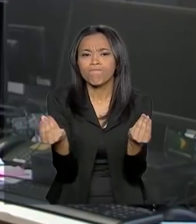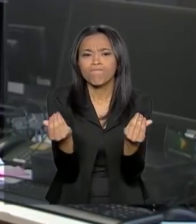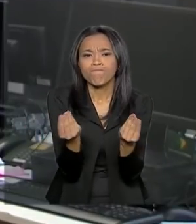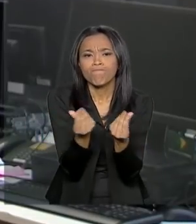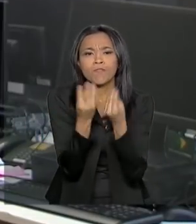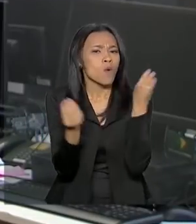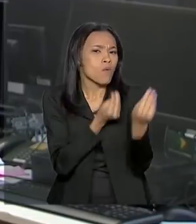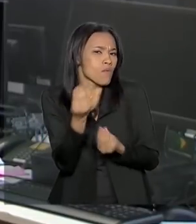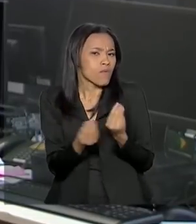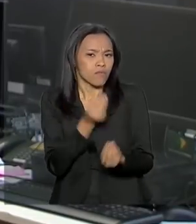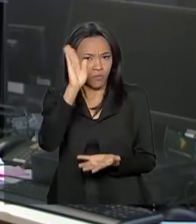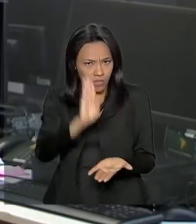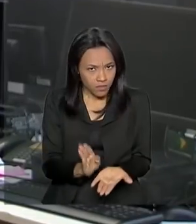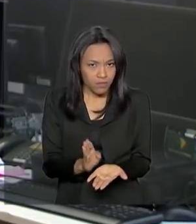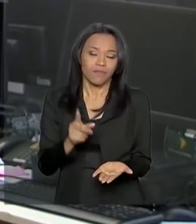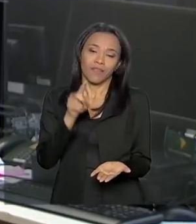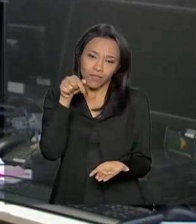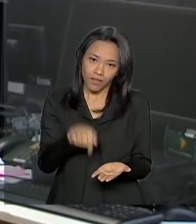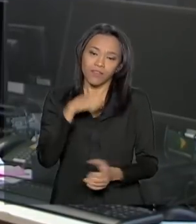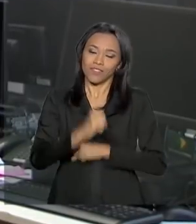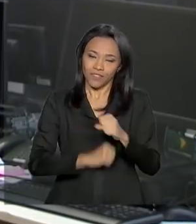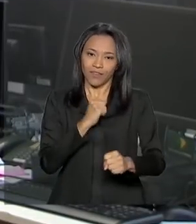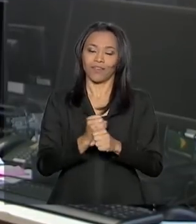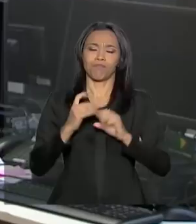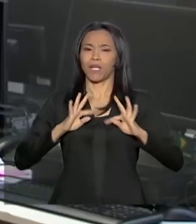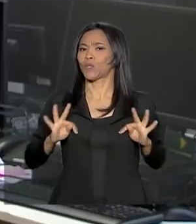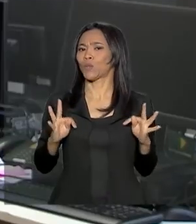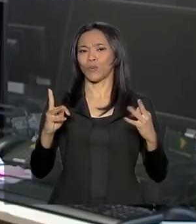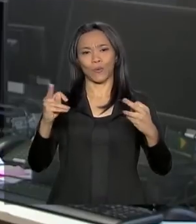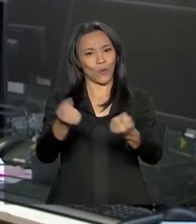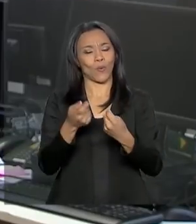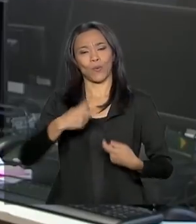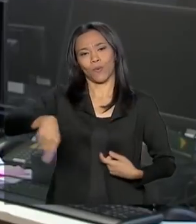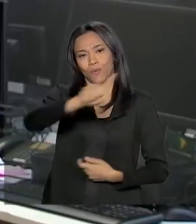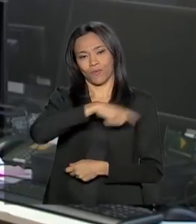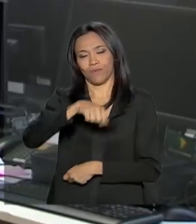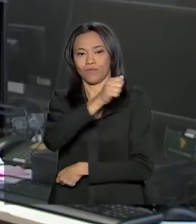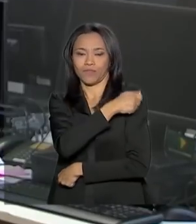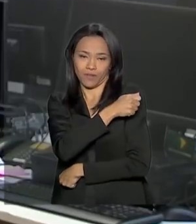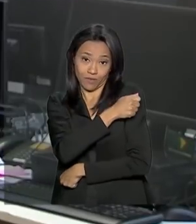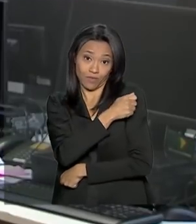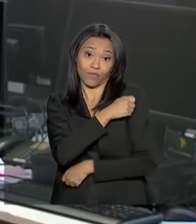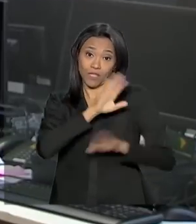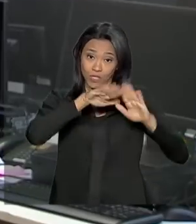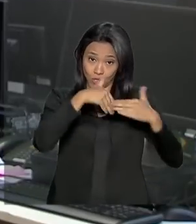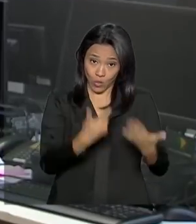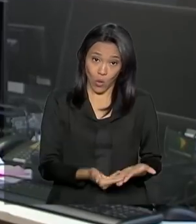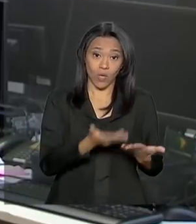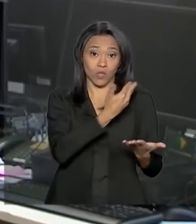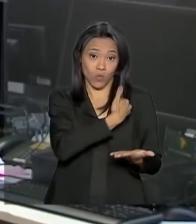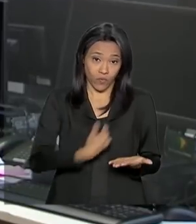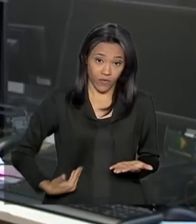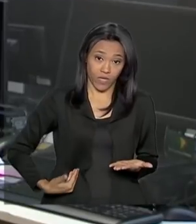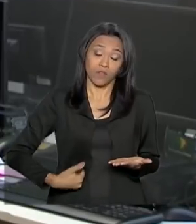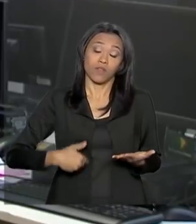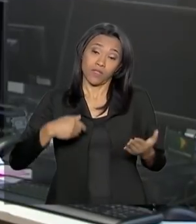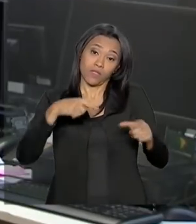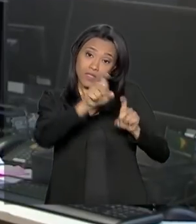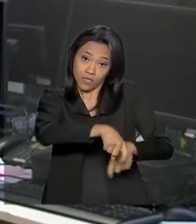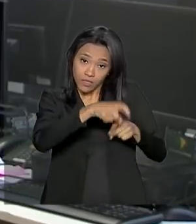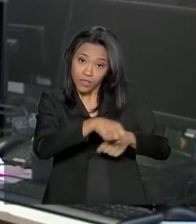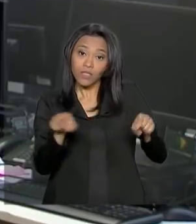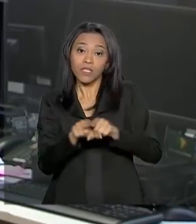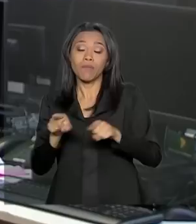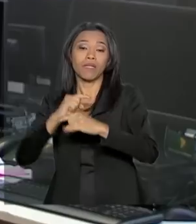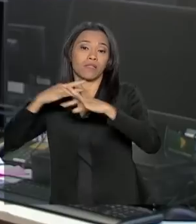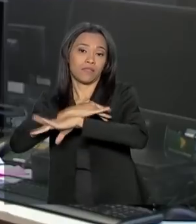Neste ano, serão aplicadas provas para todos os estudantes das escolas públicas de zonas urbanas e rurais. Já